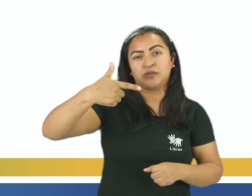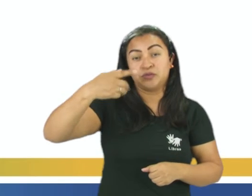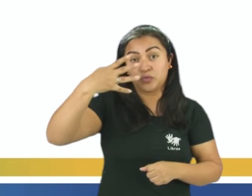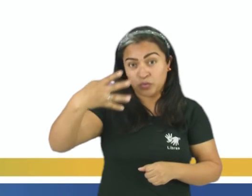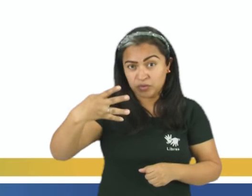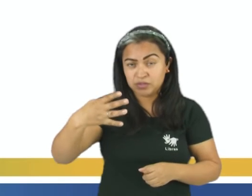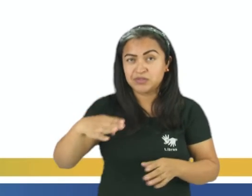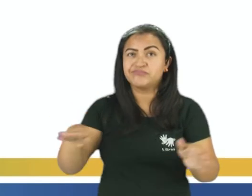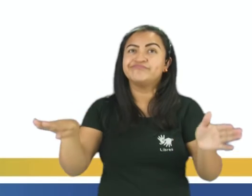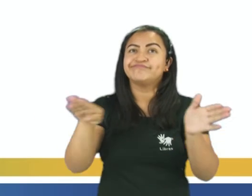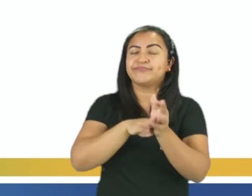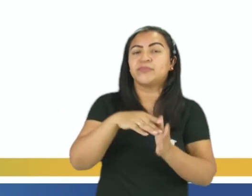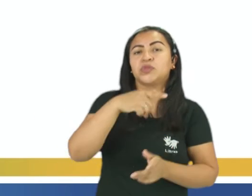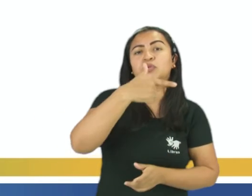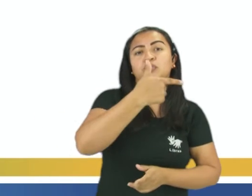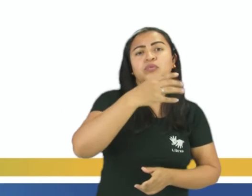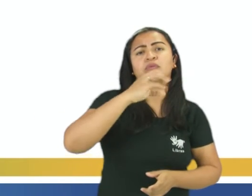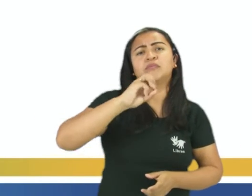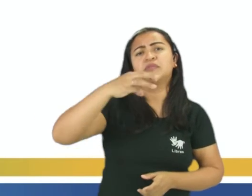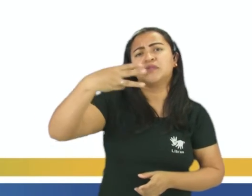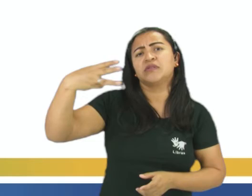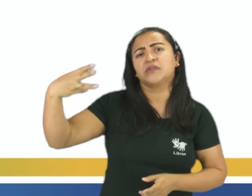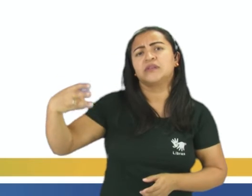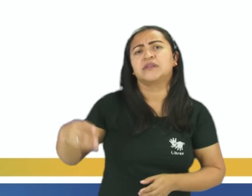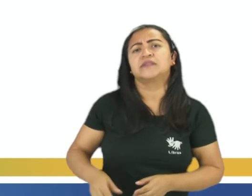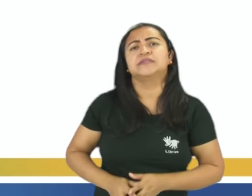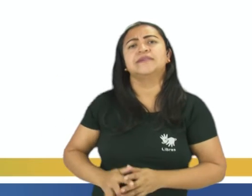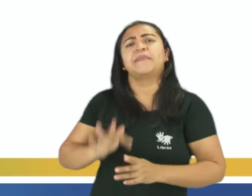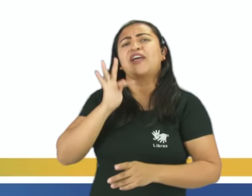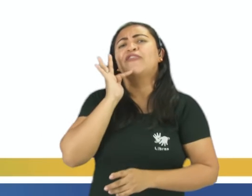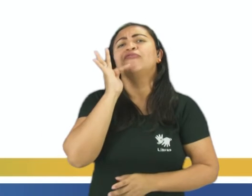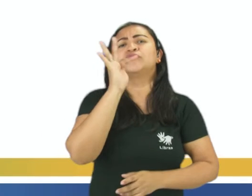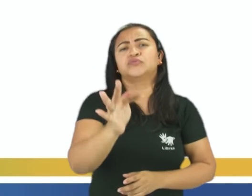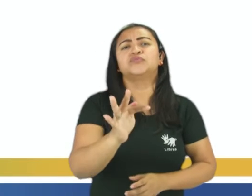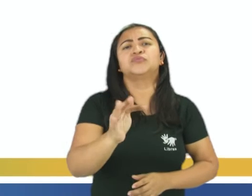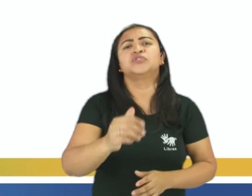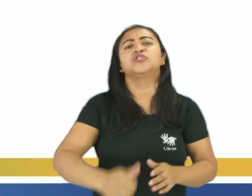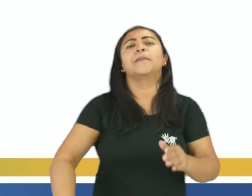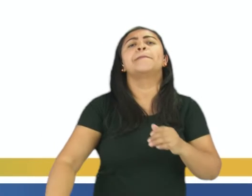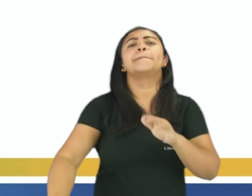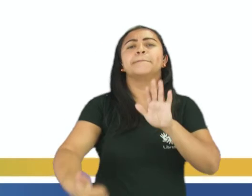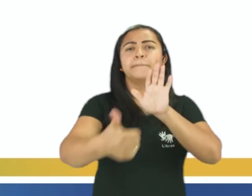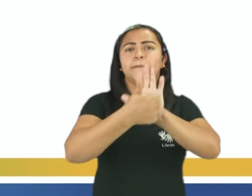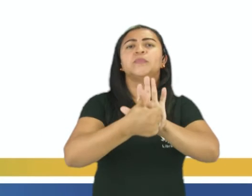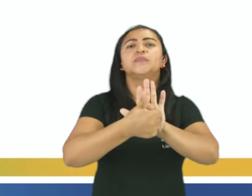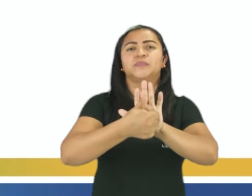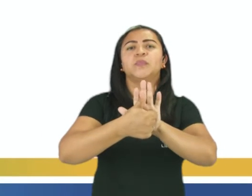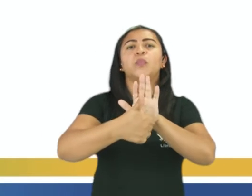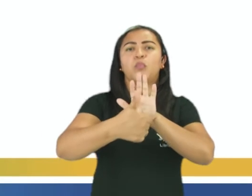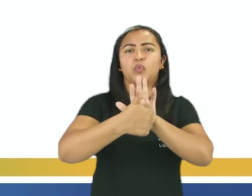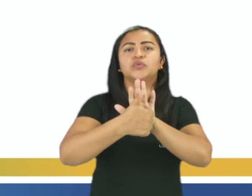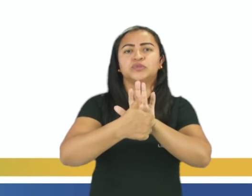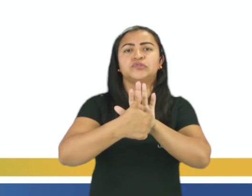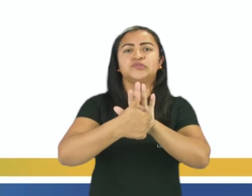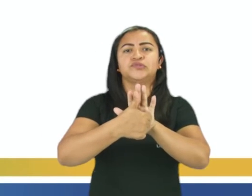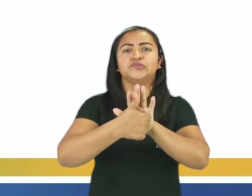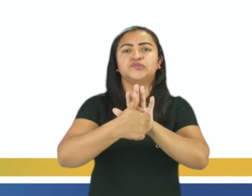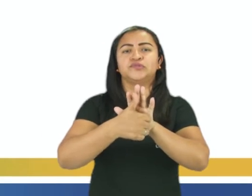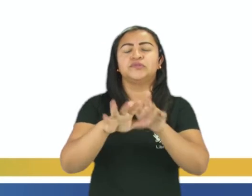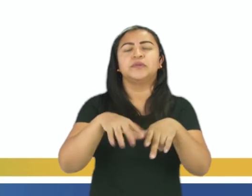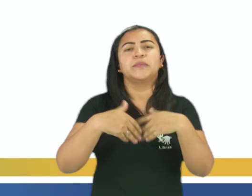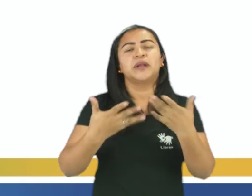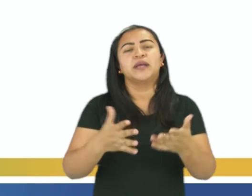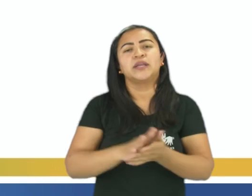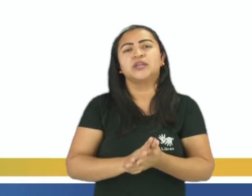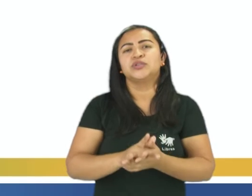Para que esses resultados, tá, sejam positivos, ou seja, para que principalmente, né, todas